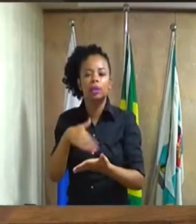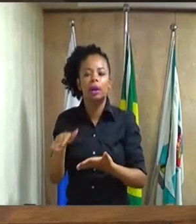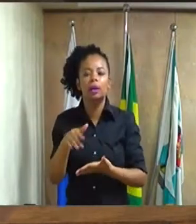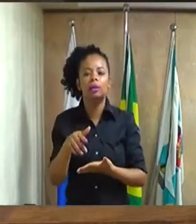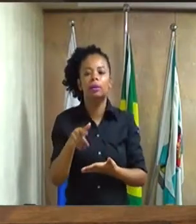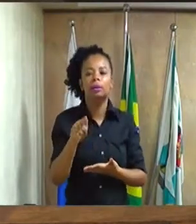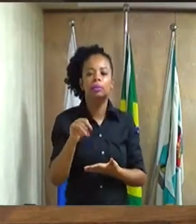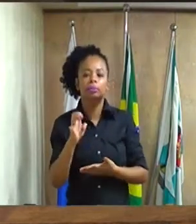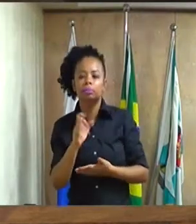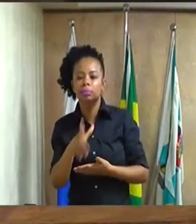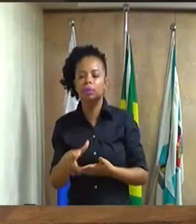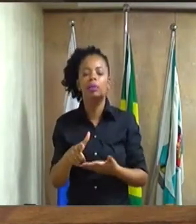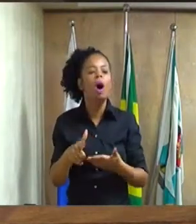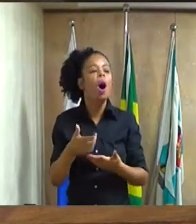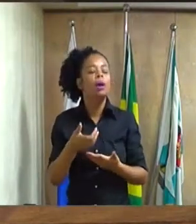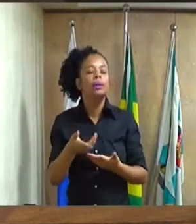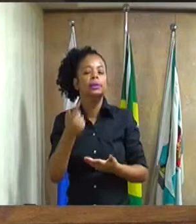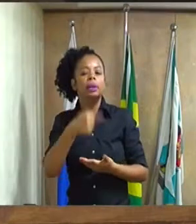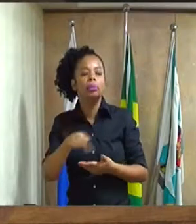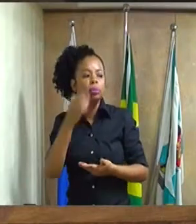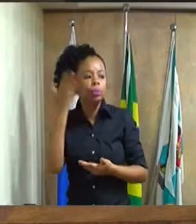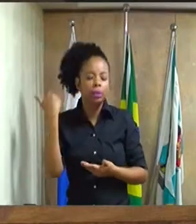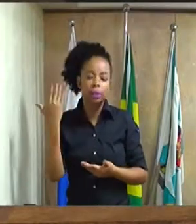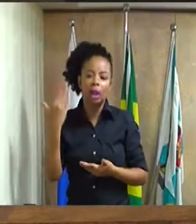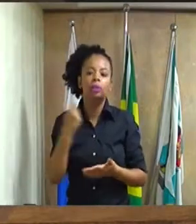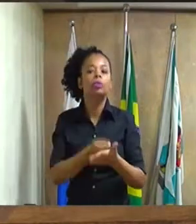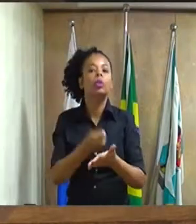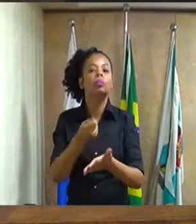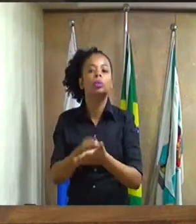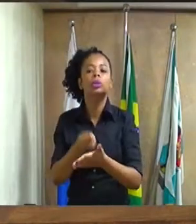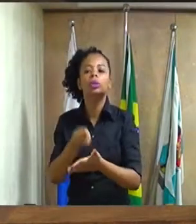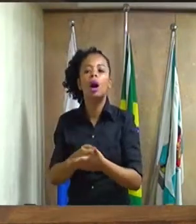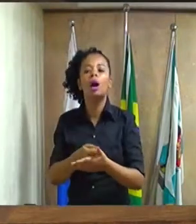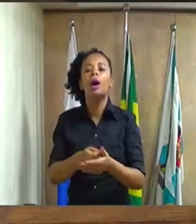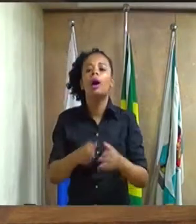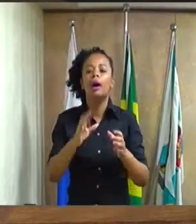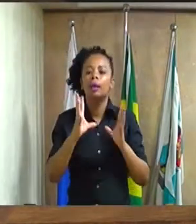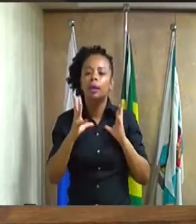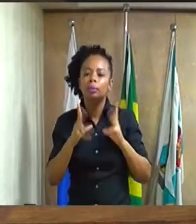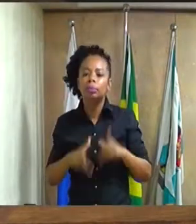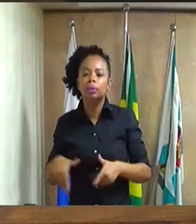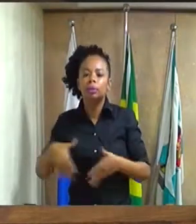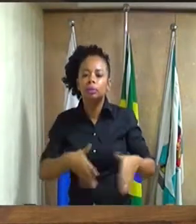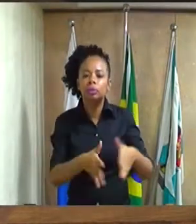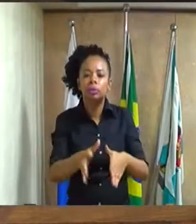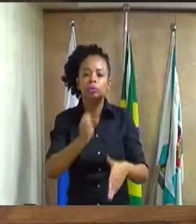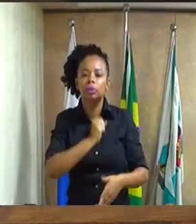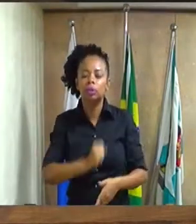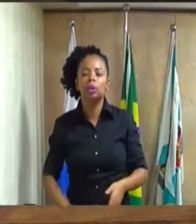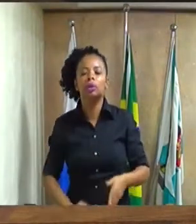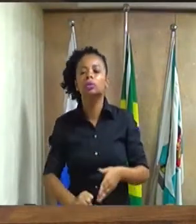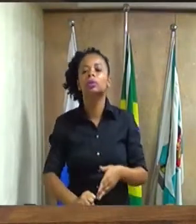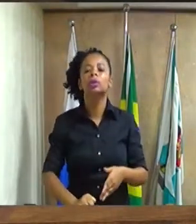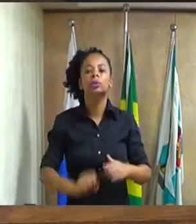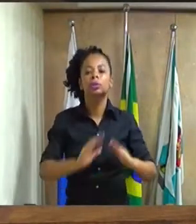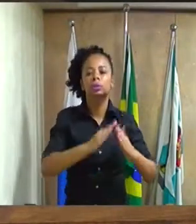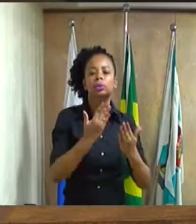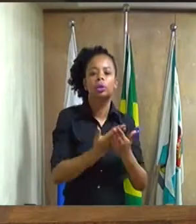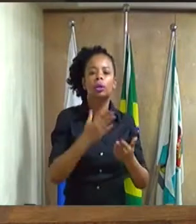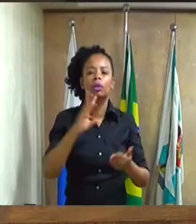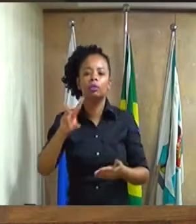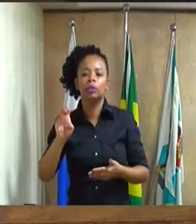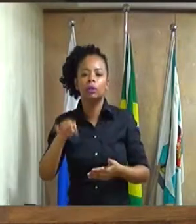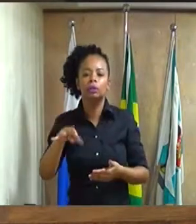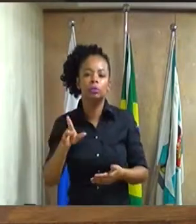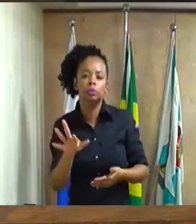aqui cobrando a dragagem do Valão Gaspar Ventura e hoje, graças a Deus, começou a dragagem do Valão, agradecer o